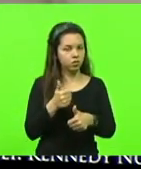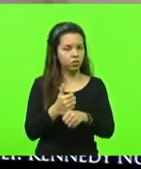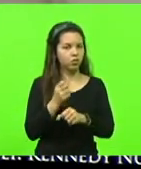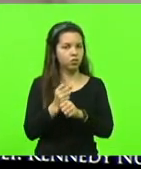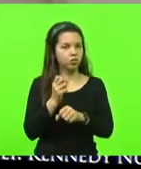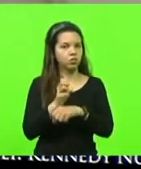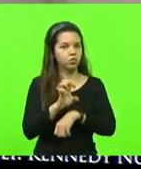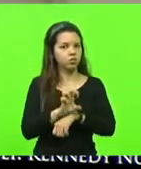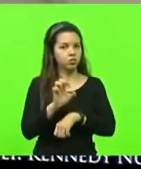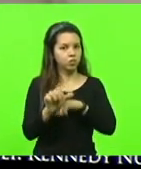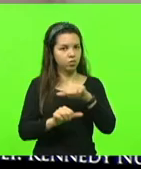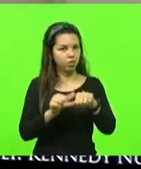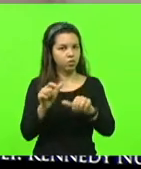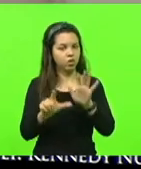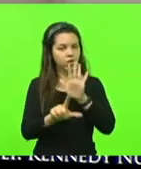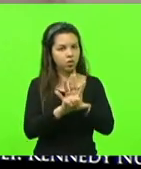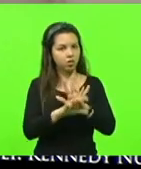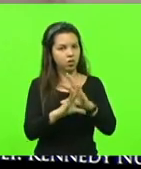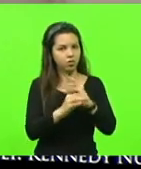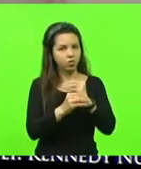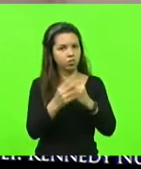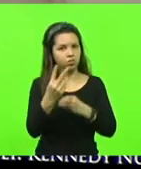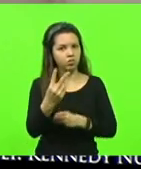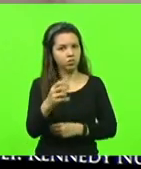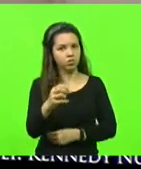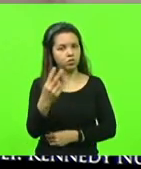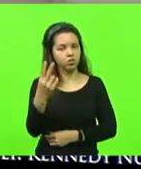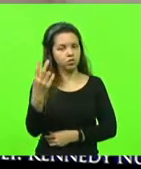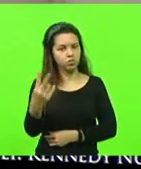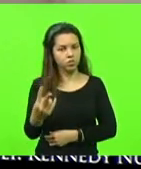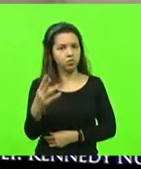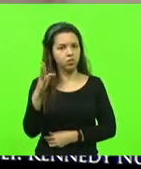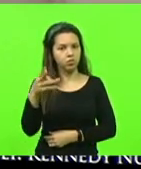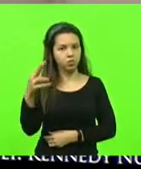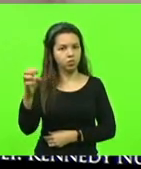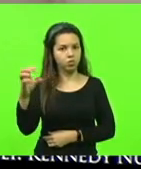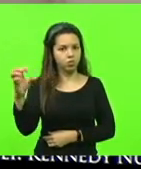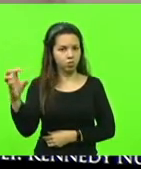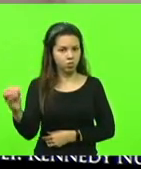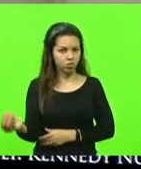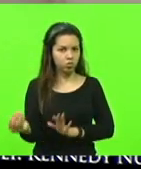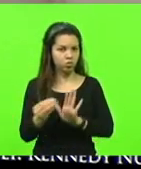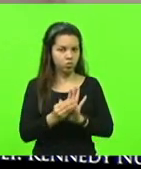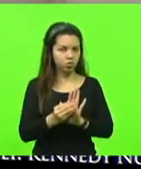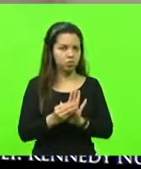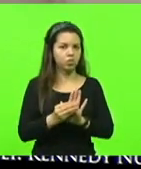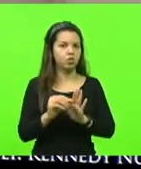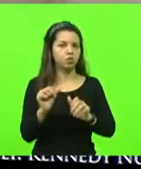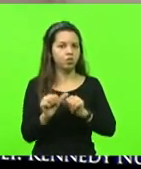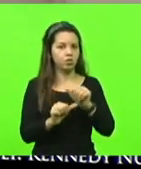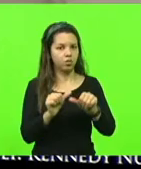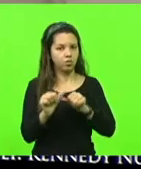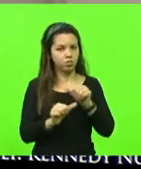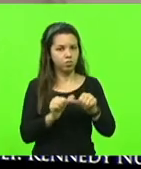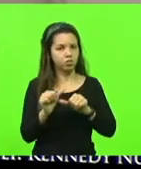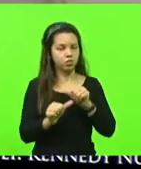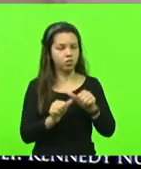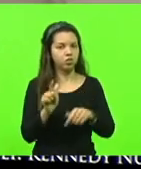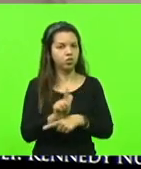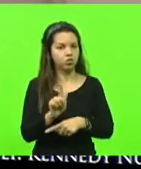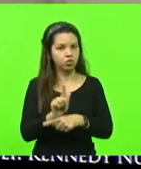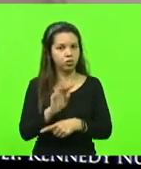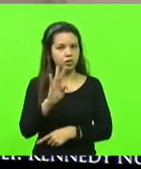altera a lei complementar 202 de 2000, para instituir o termo de ajustamento de gestão, TAC,